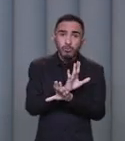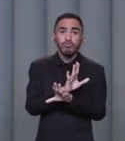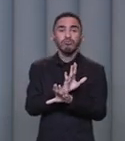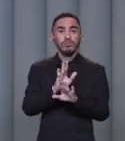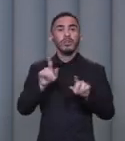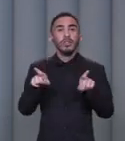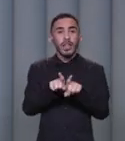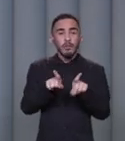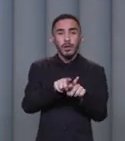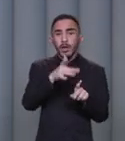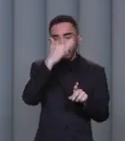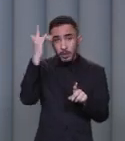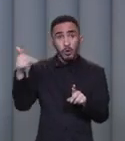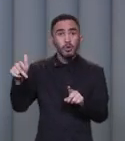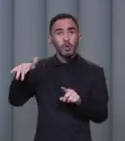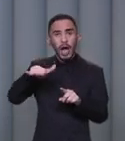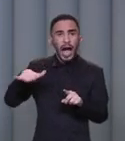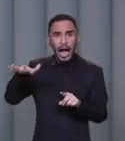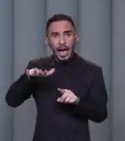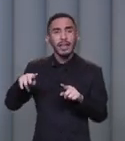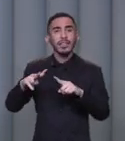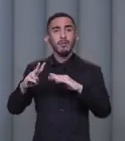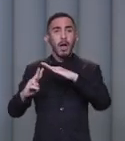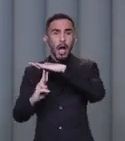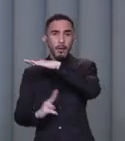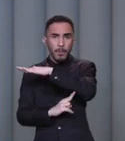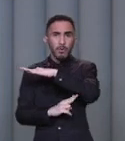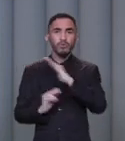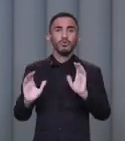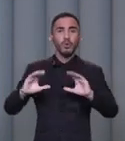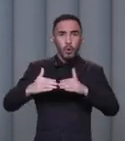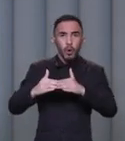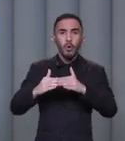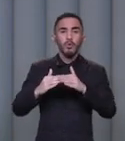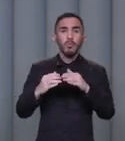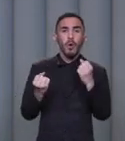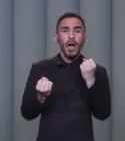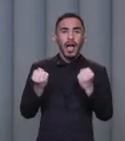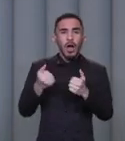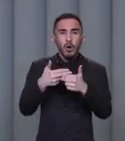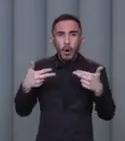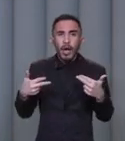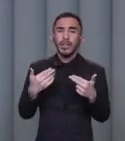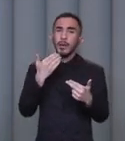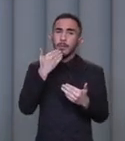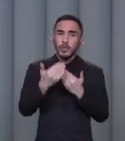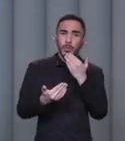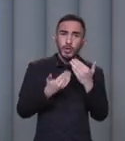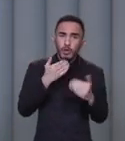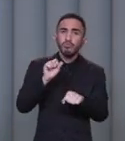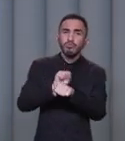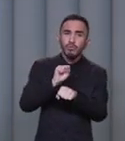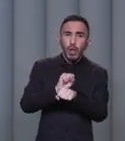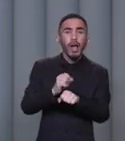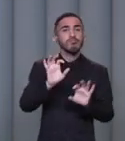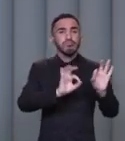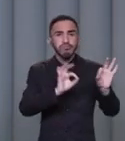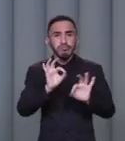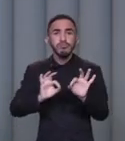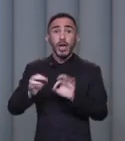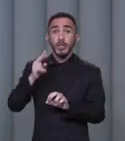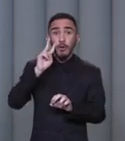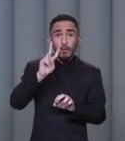outra ponte, que foi um pedido do Cláudio Automotivo. Você, de Volta Redonda, está vendo o quanto o Estado está